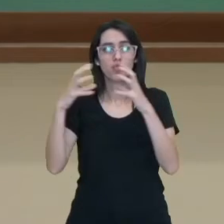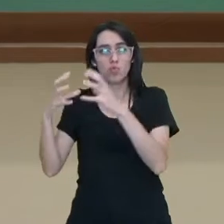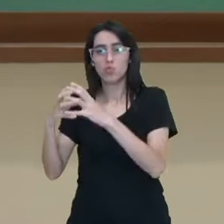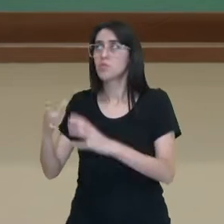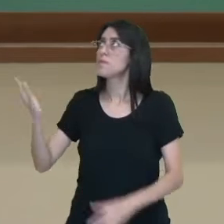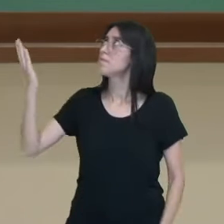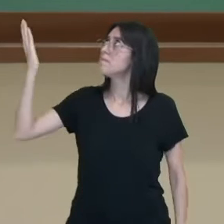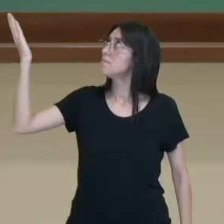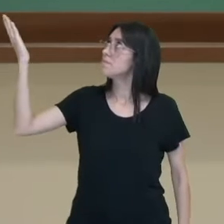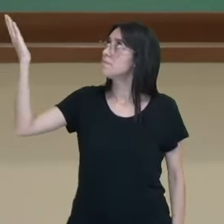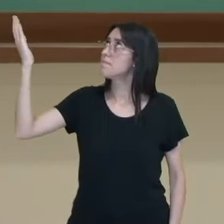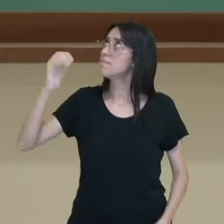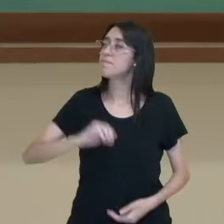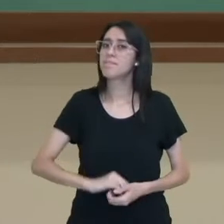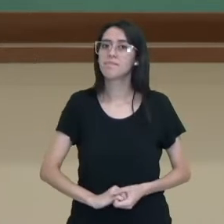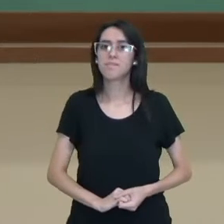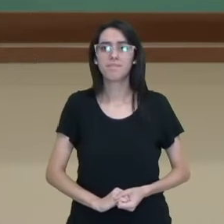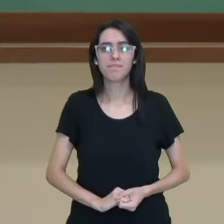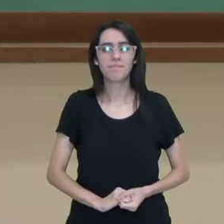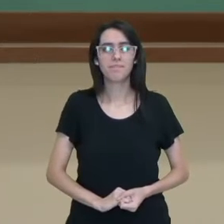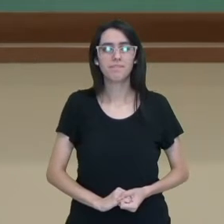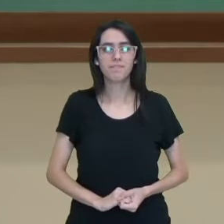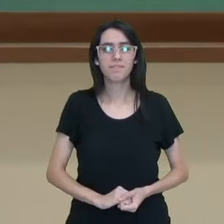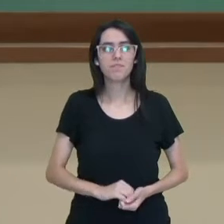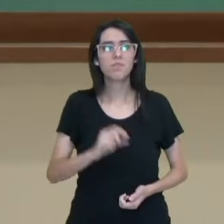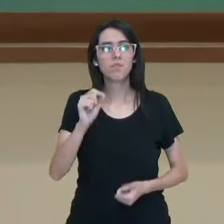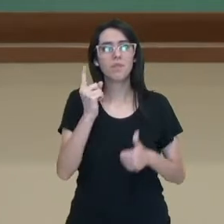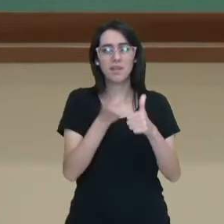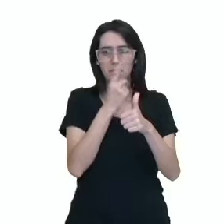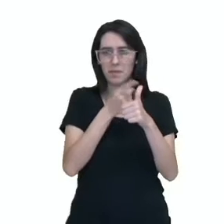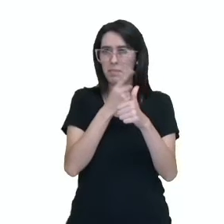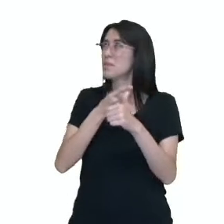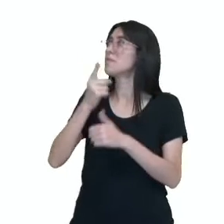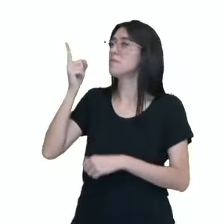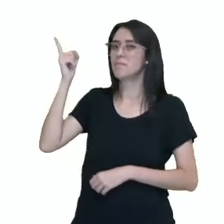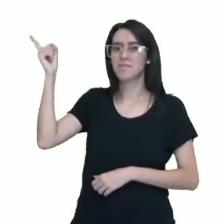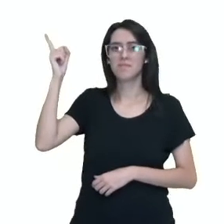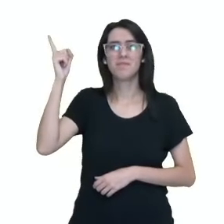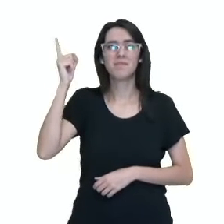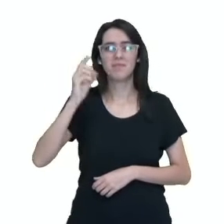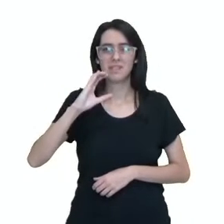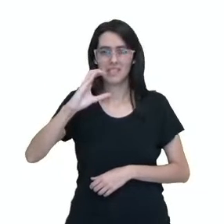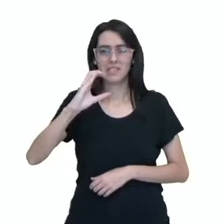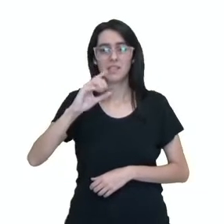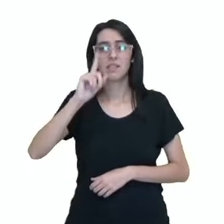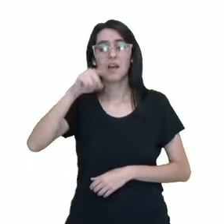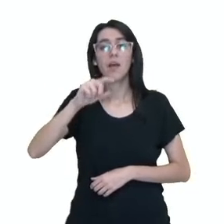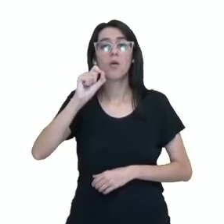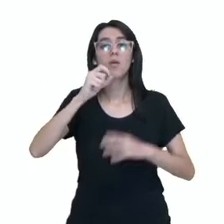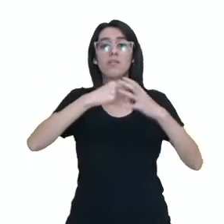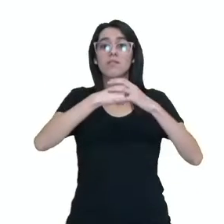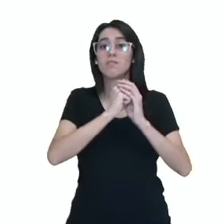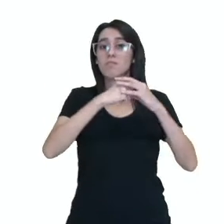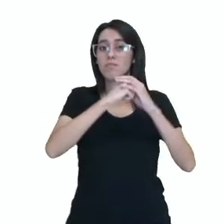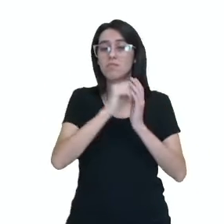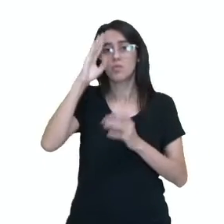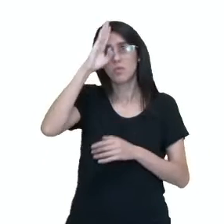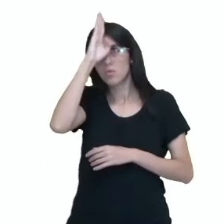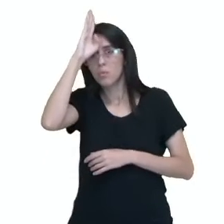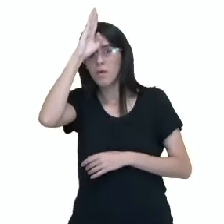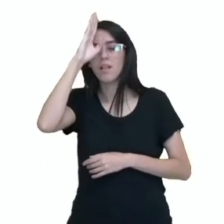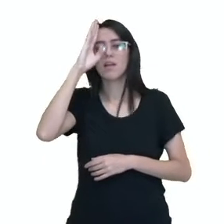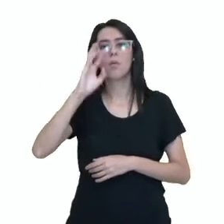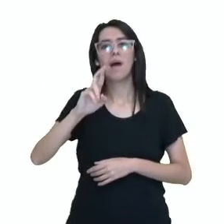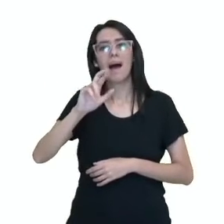condrictes e os osteictes. Condrictes são aqueles que tem o esqueleto de cartilagem, tubarões e arraias estão nesse